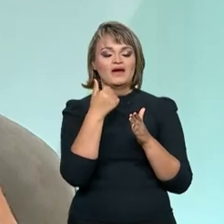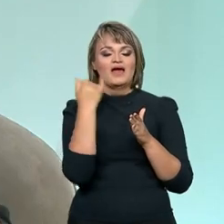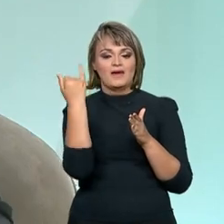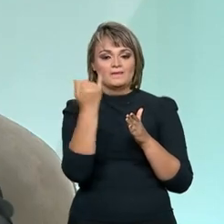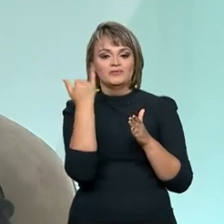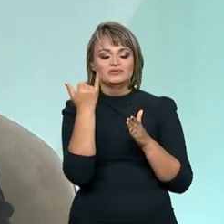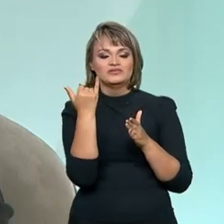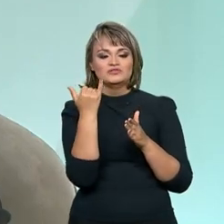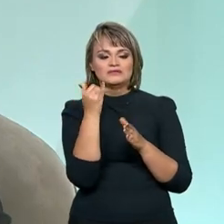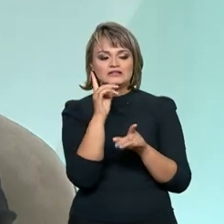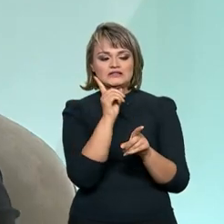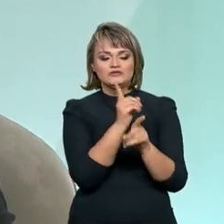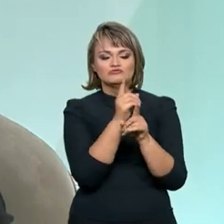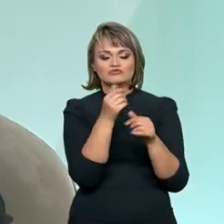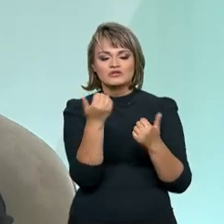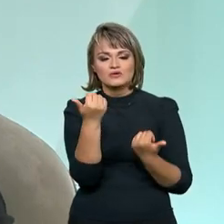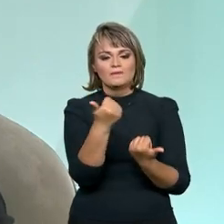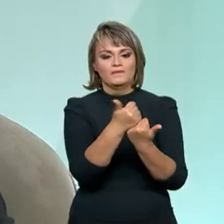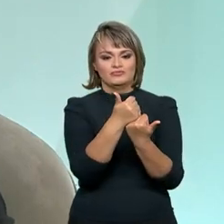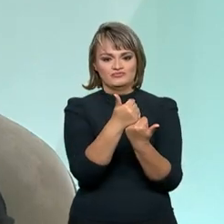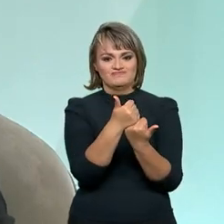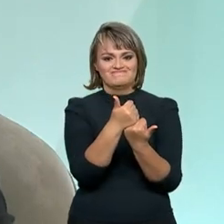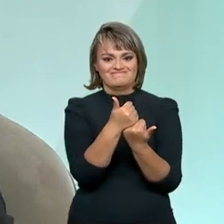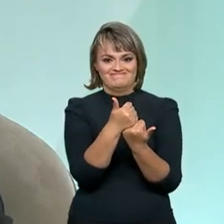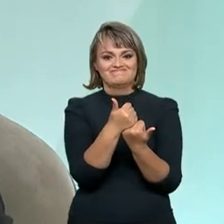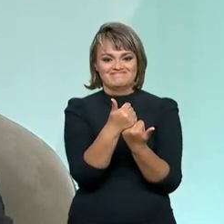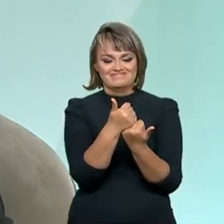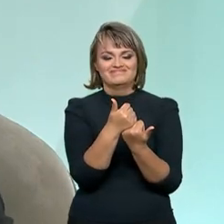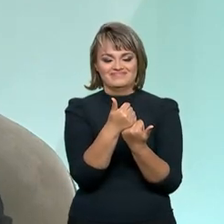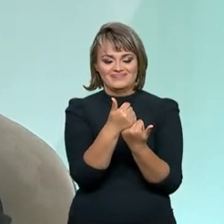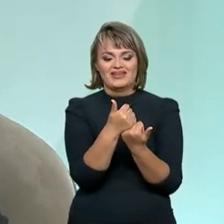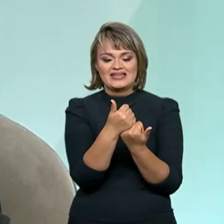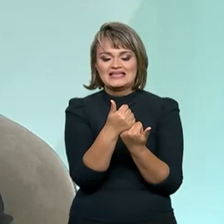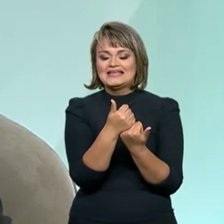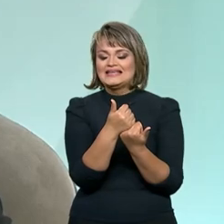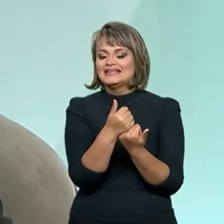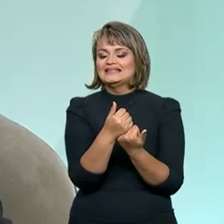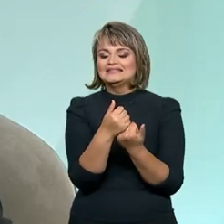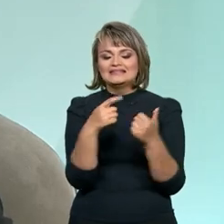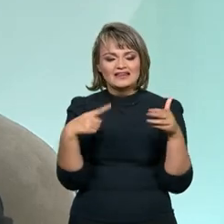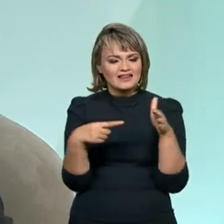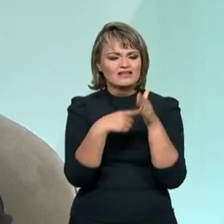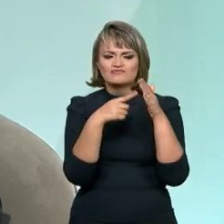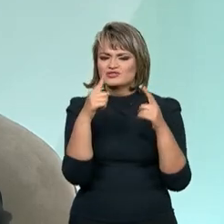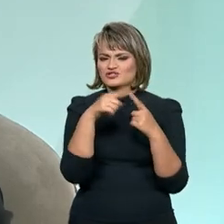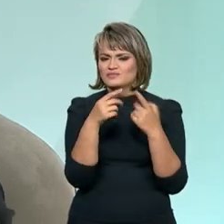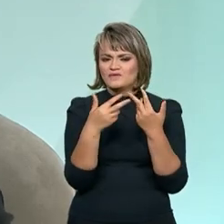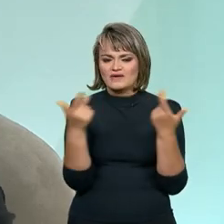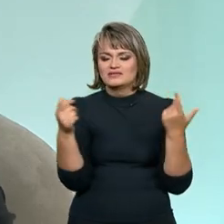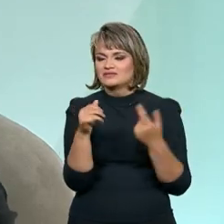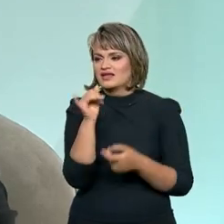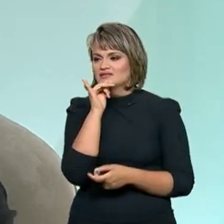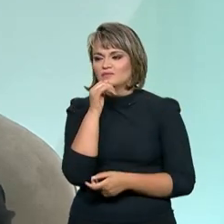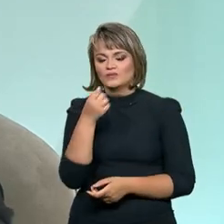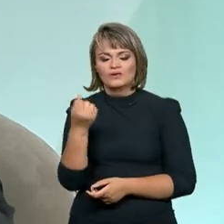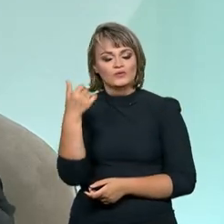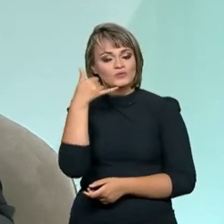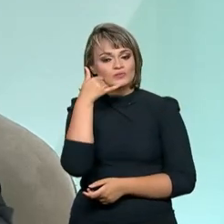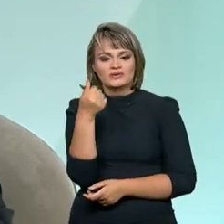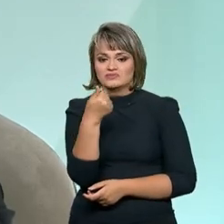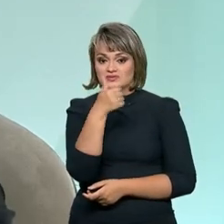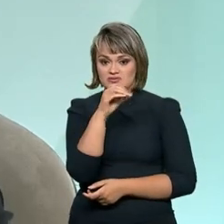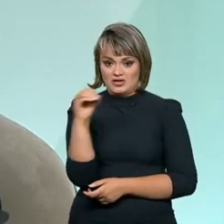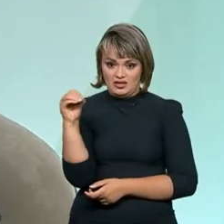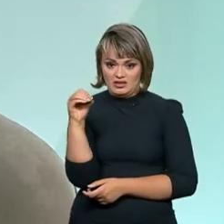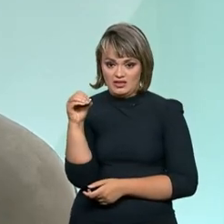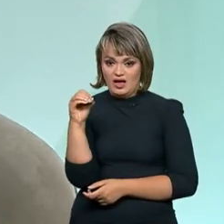estabelecer suportes e apoios para aquela vítima. E nós temos várias formas de denúncia. O Disque 100 e